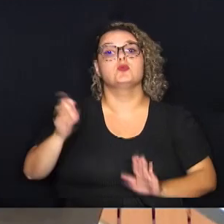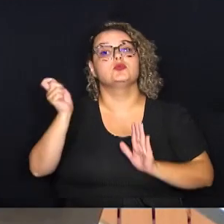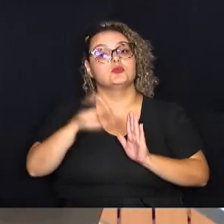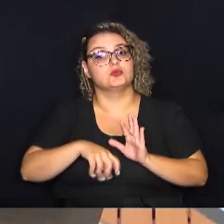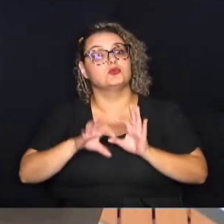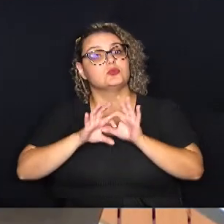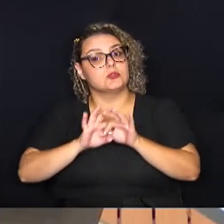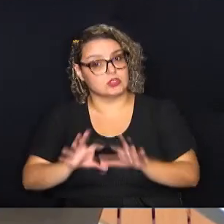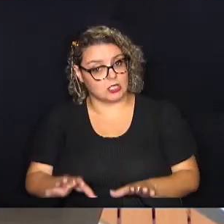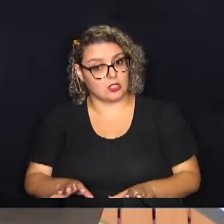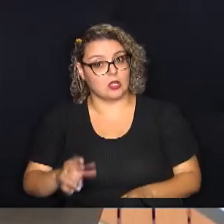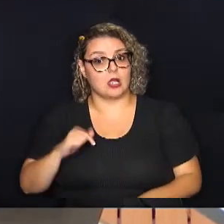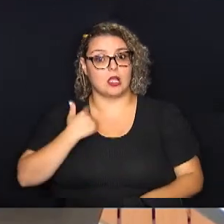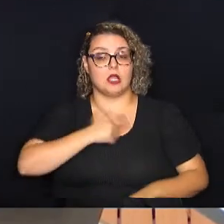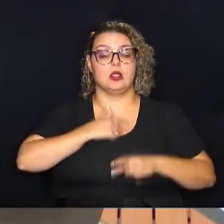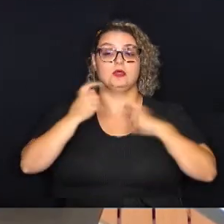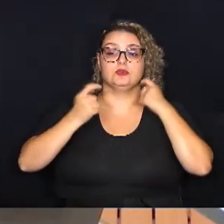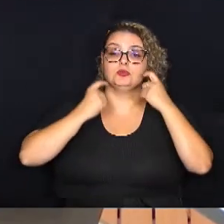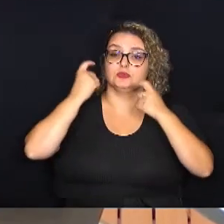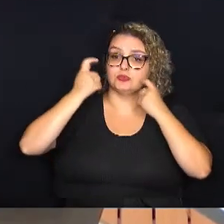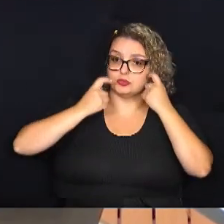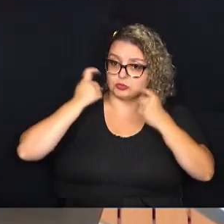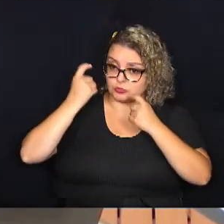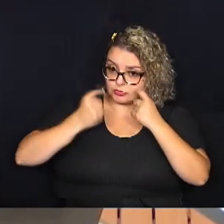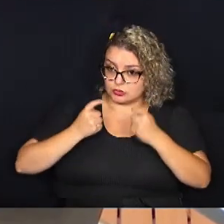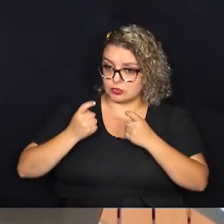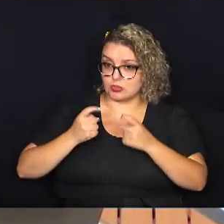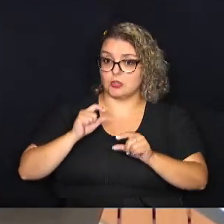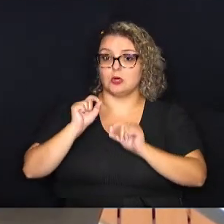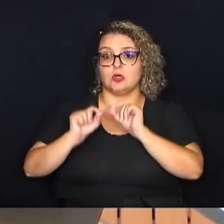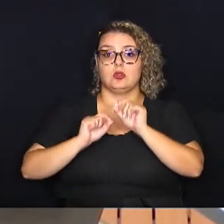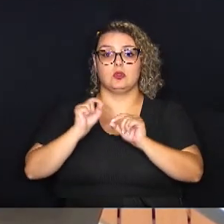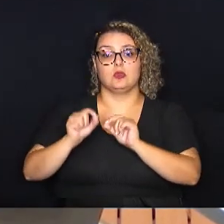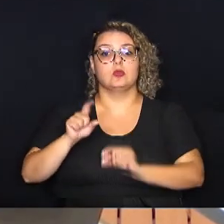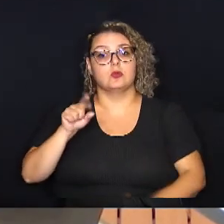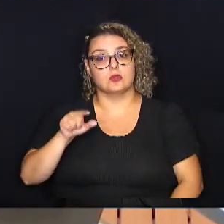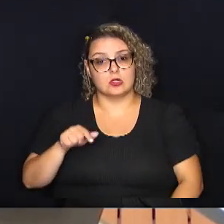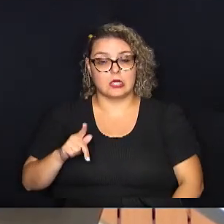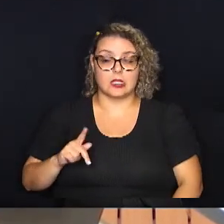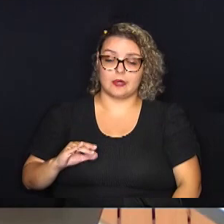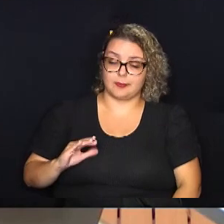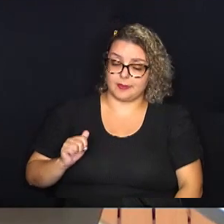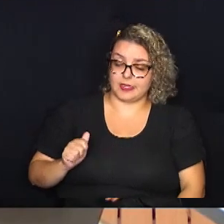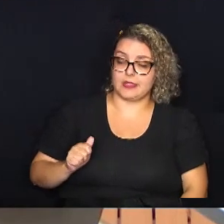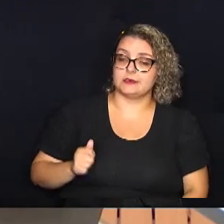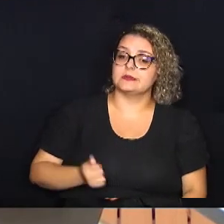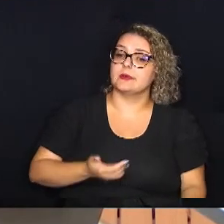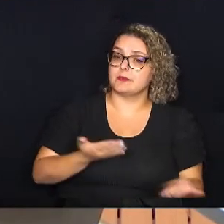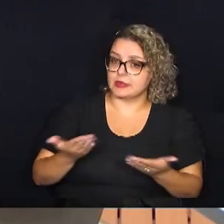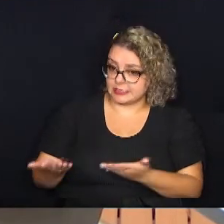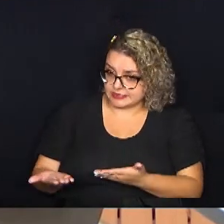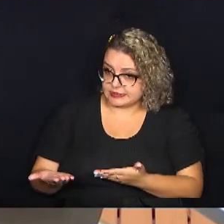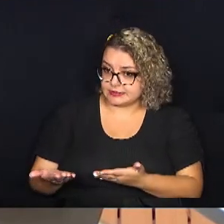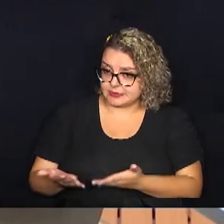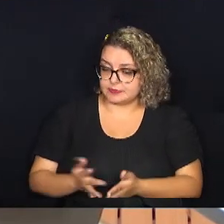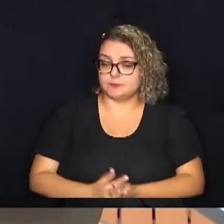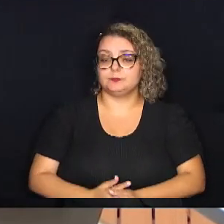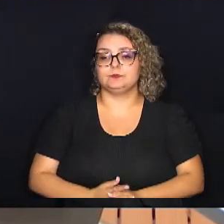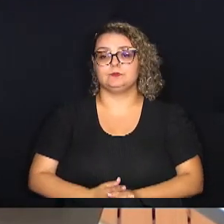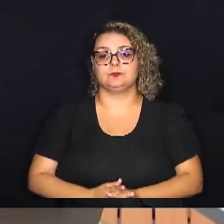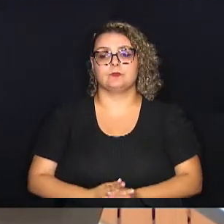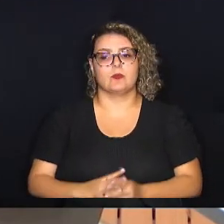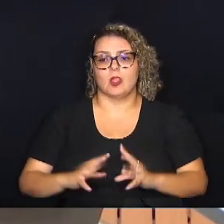deixar registrado a nossa preocupação com o que essa peça orçamentária apresenta.